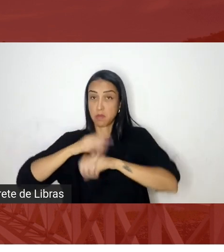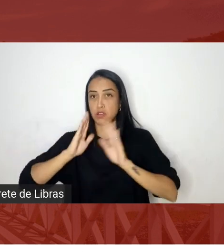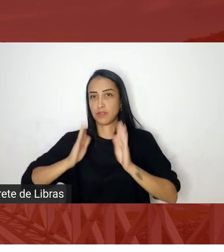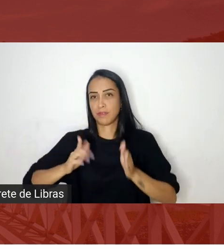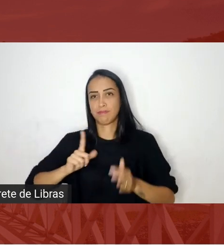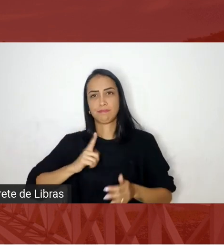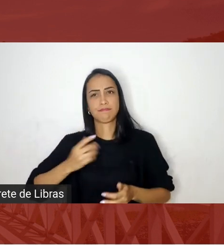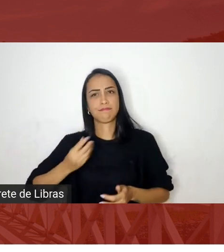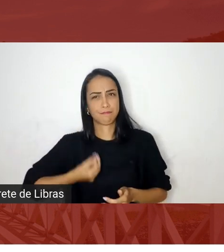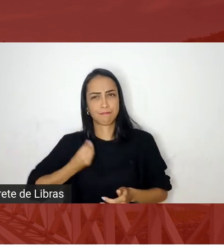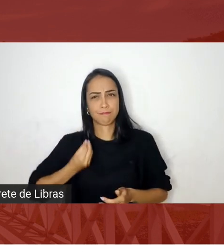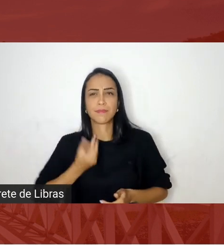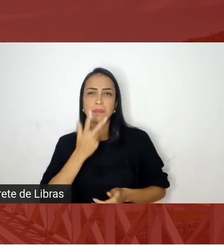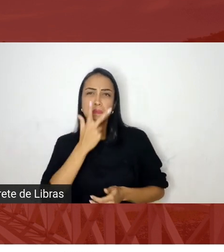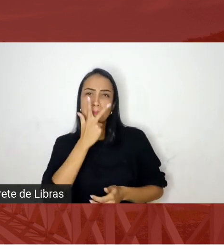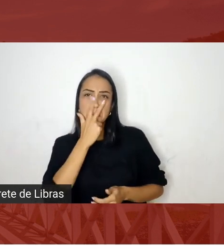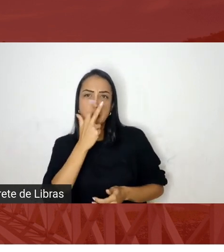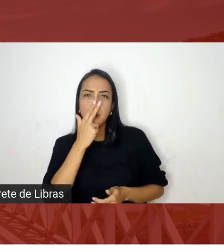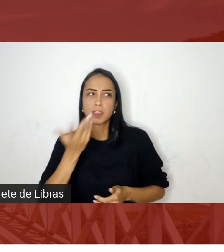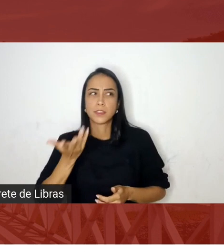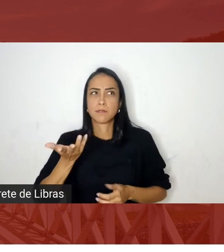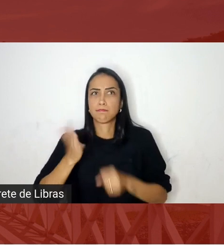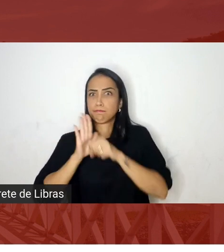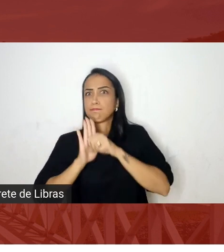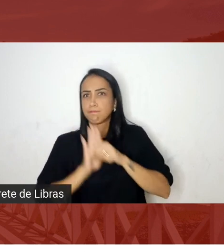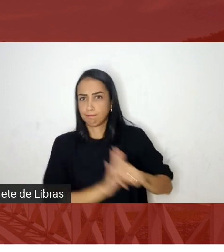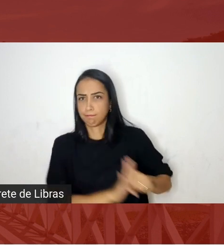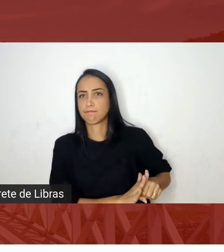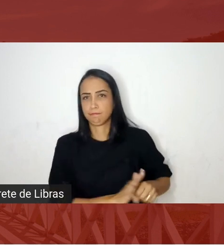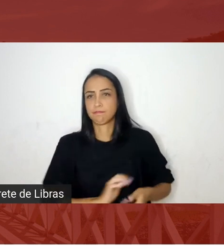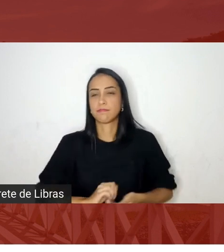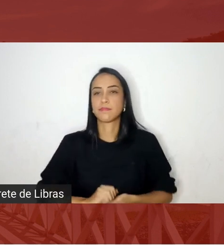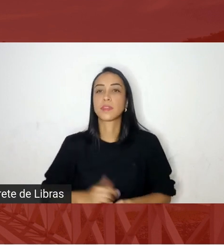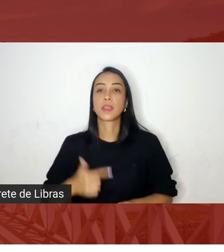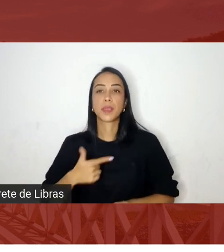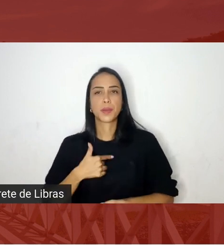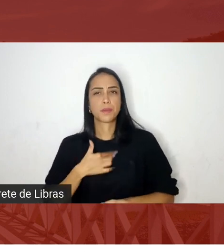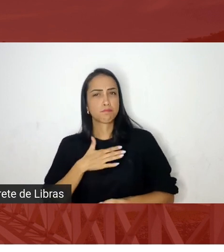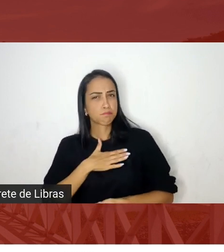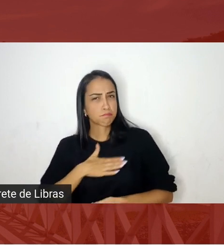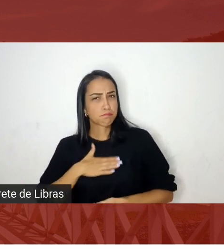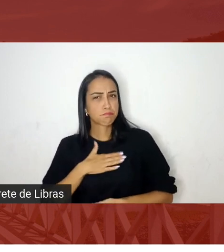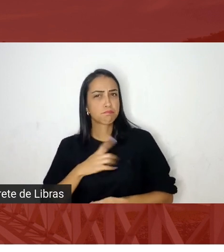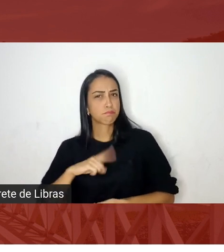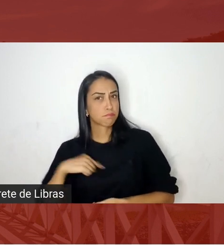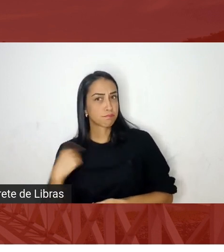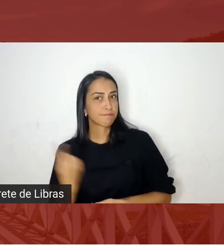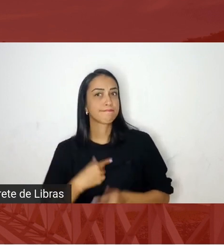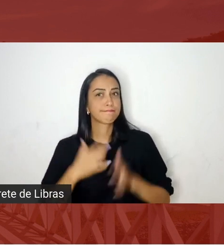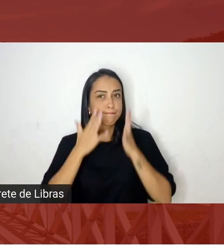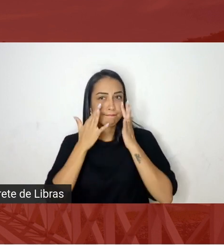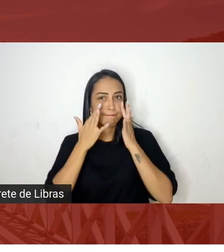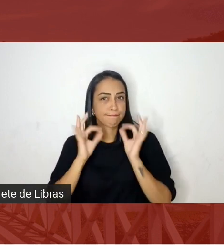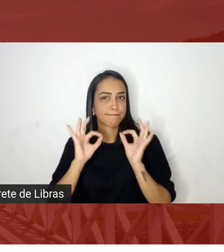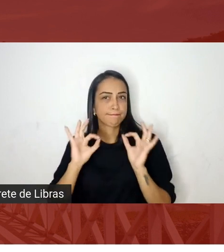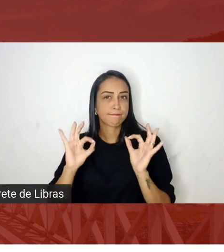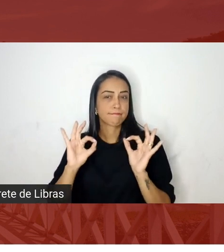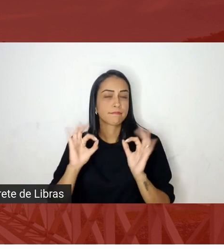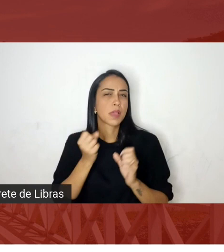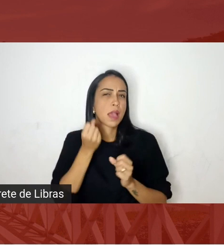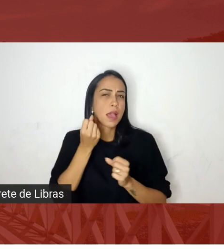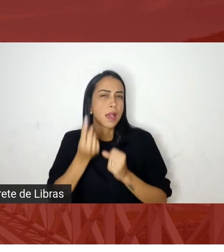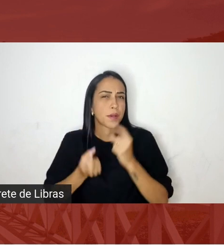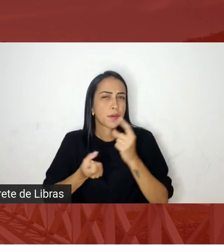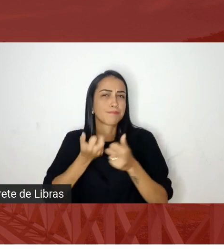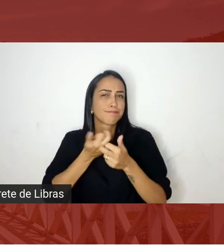torna realmente uma truculência muito grande então eu gostaria que nós ficássemos atentos a alguns fenômenos